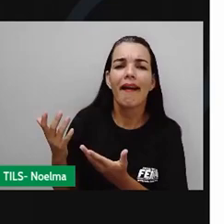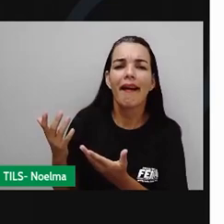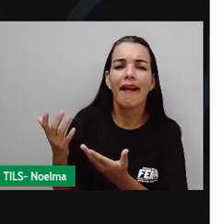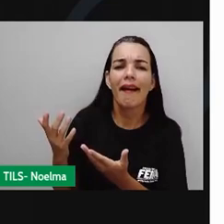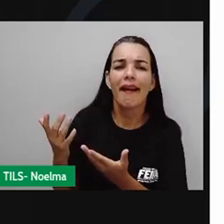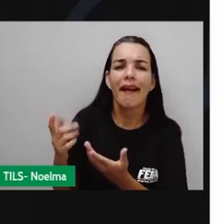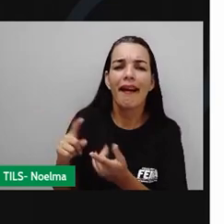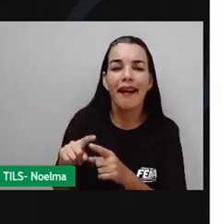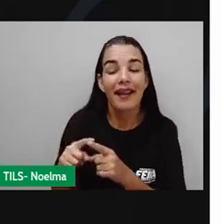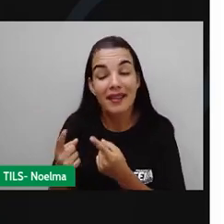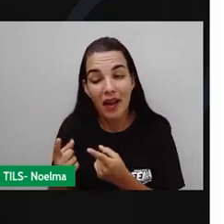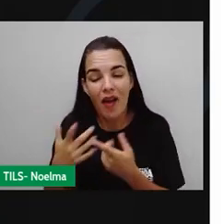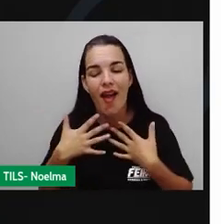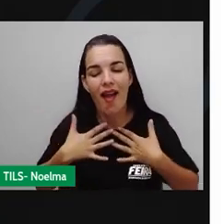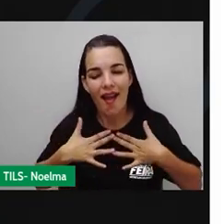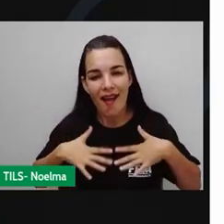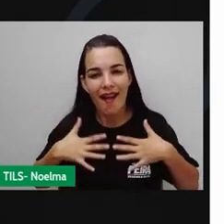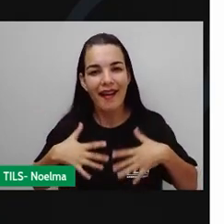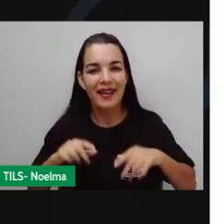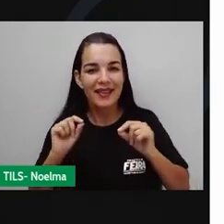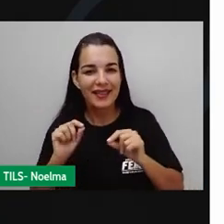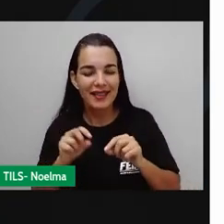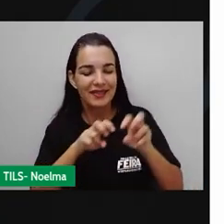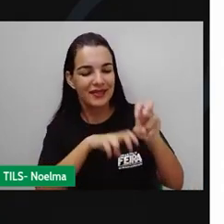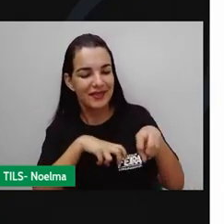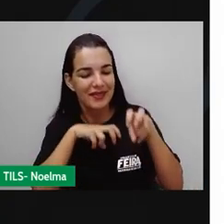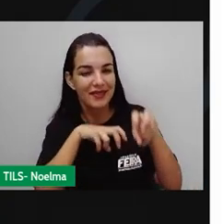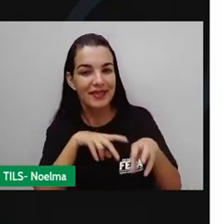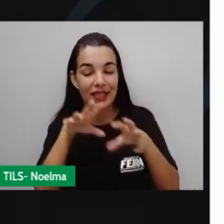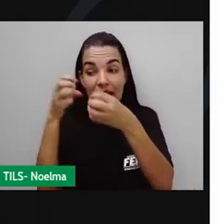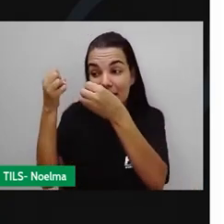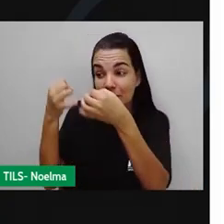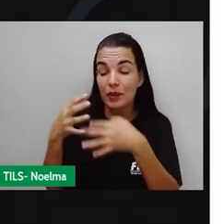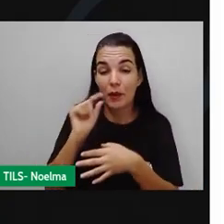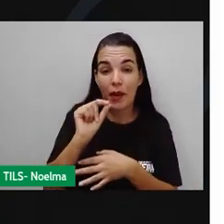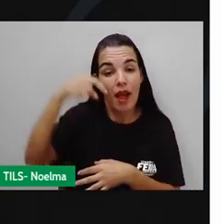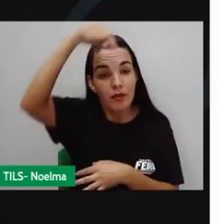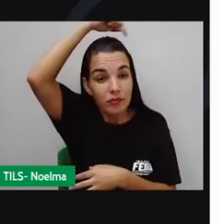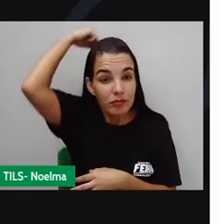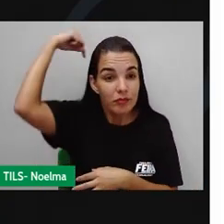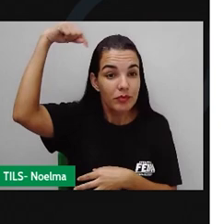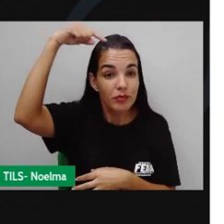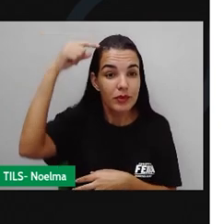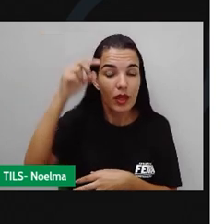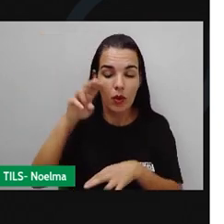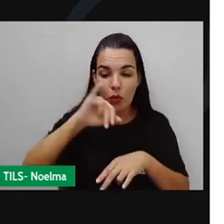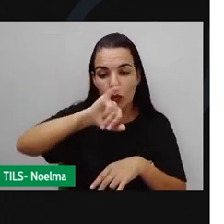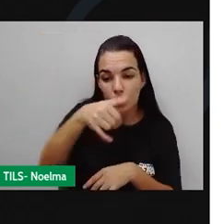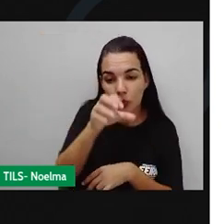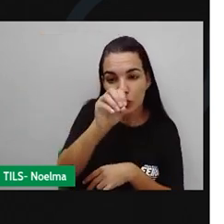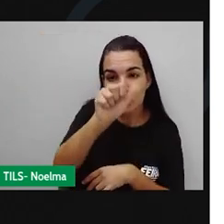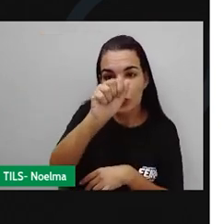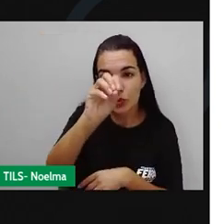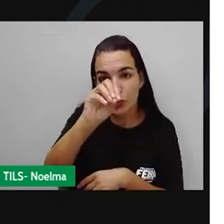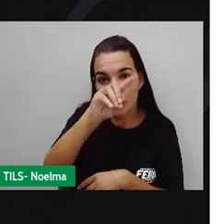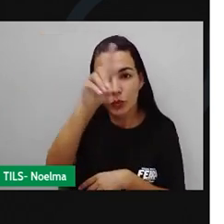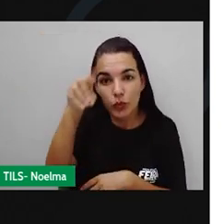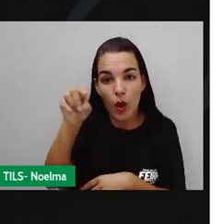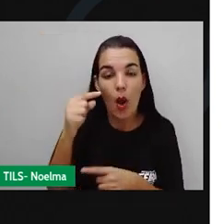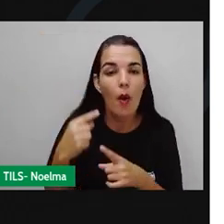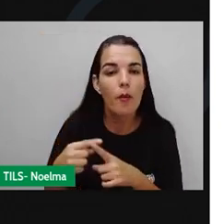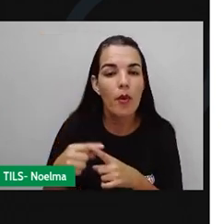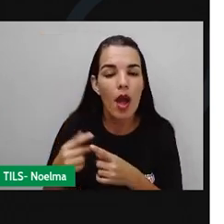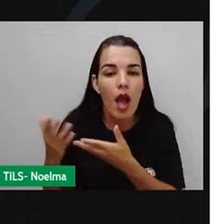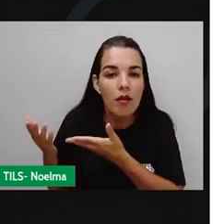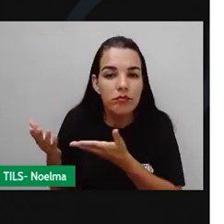Podem ficar tranquilos que o Caipiríssimo explica. O mais famoso dos santos juninos é São João, representado por uma criança